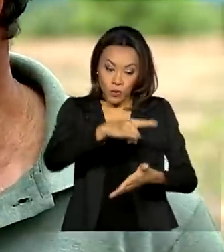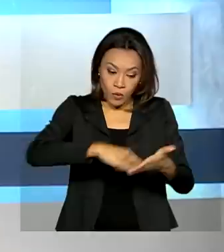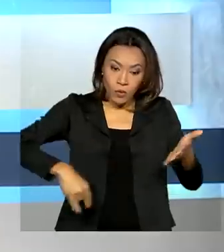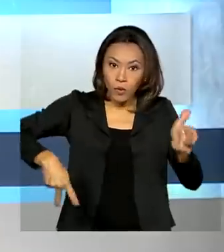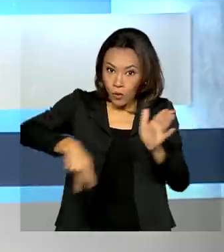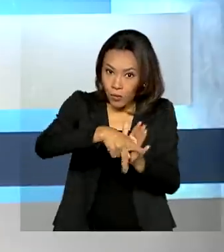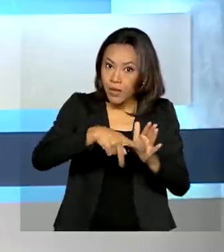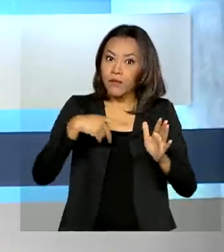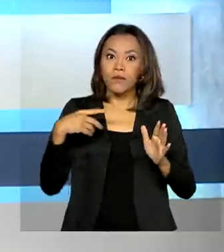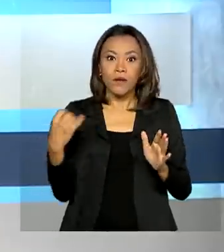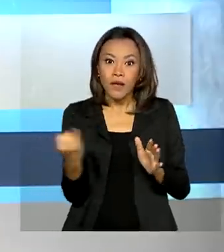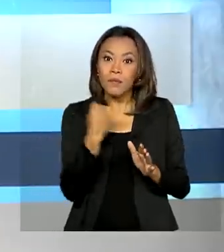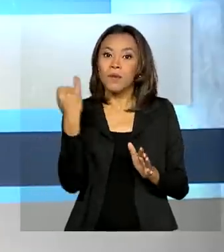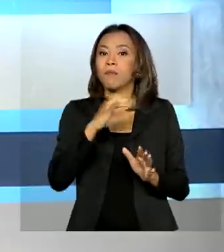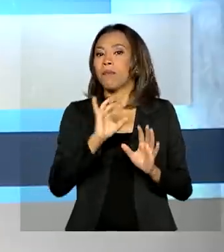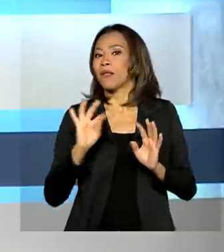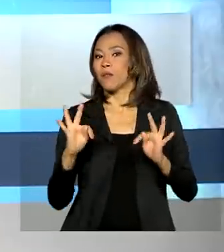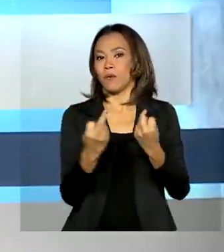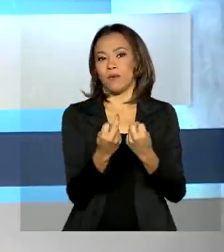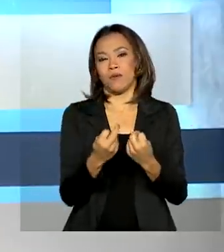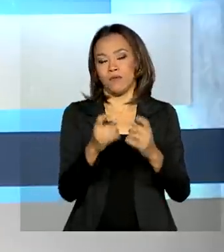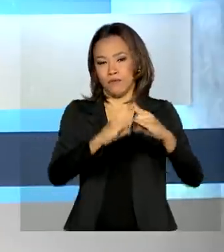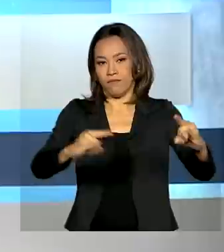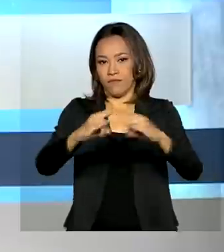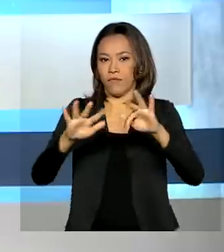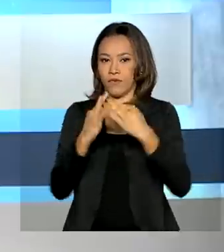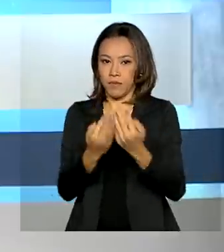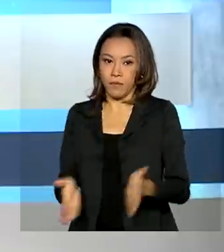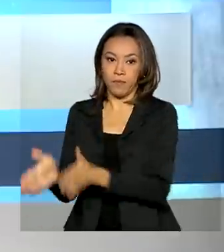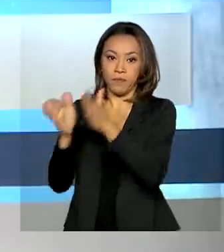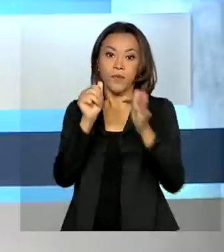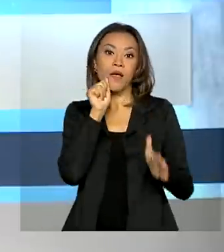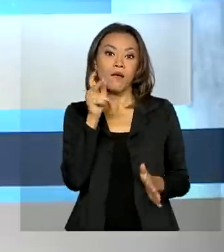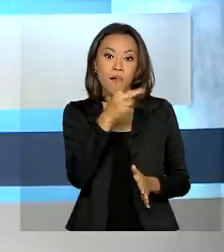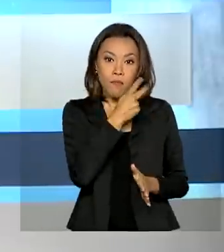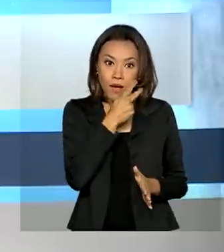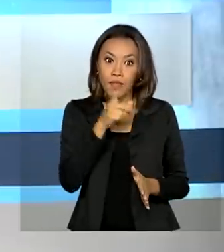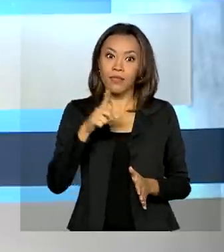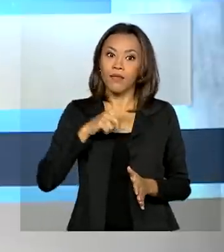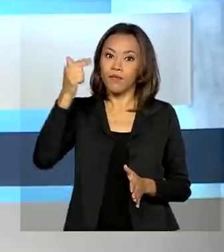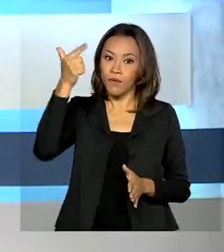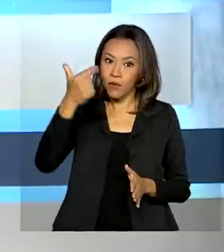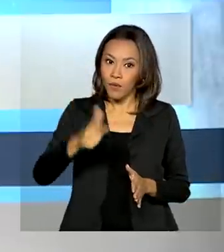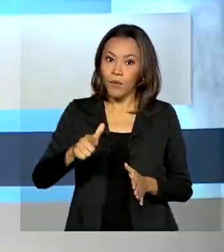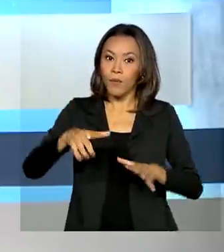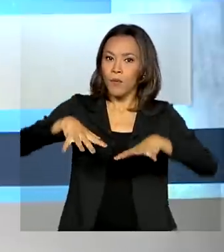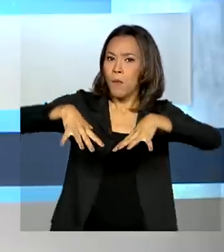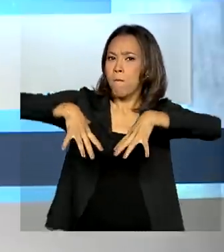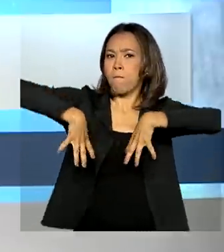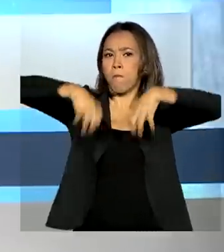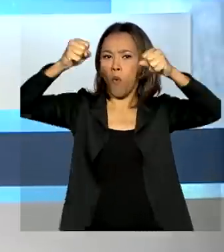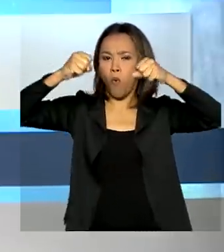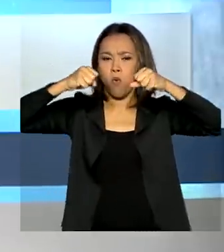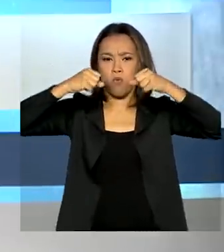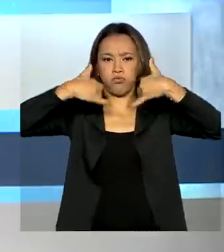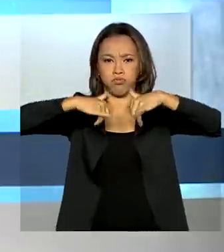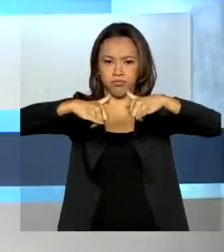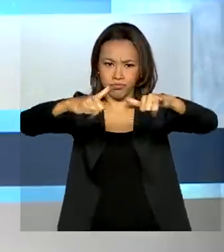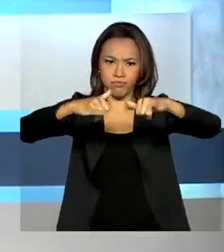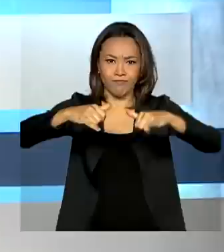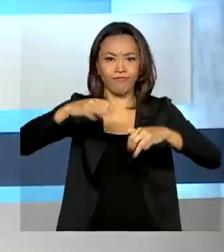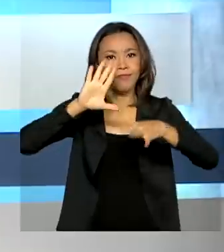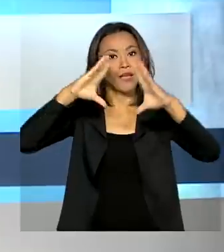assentada. E o estado do Amapá sofreu um novo desligamento de energia elétrica na noite desta terça-feira.